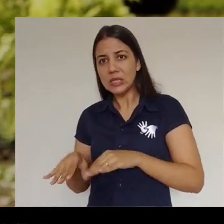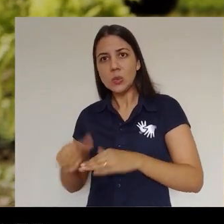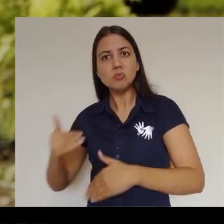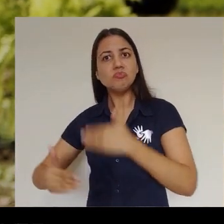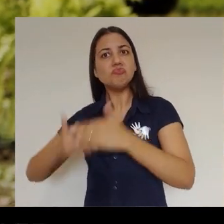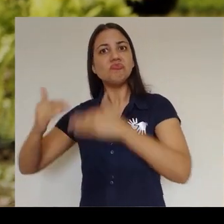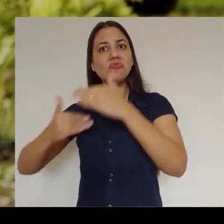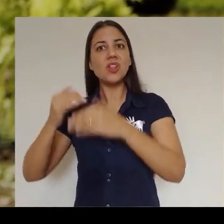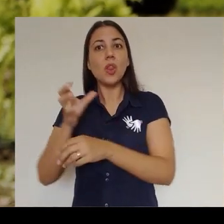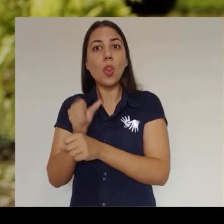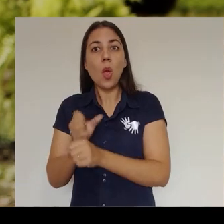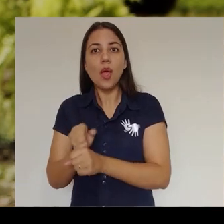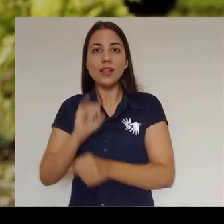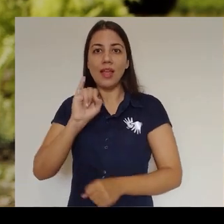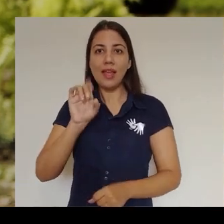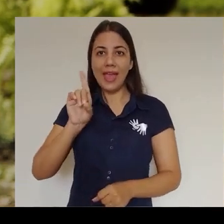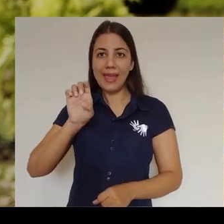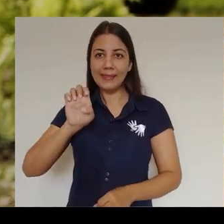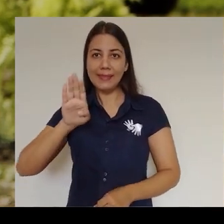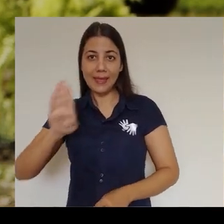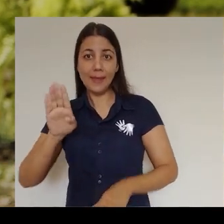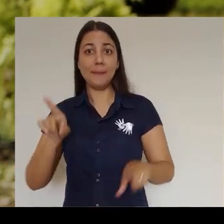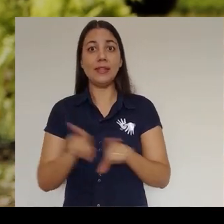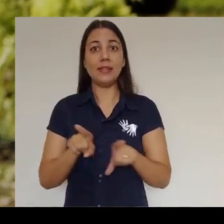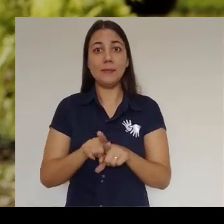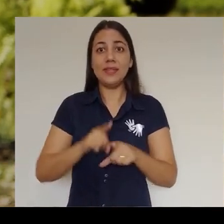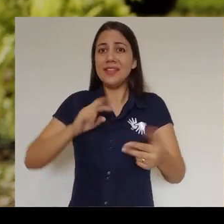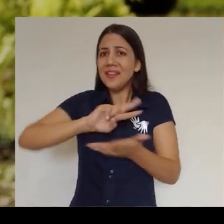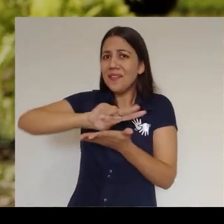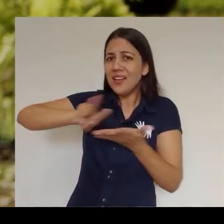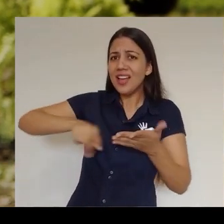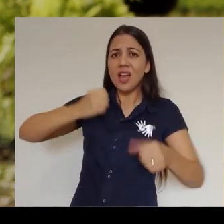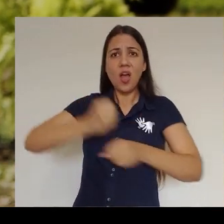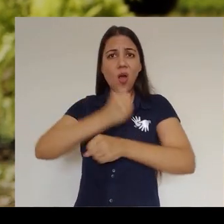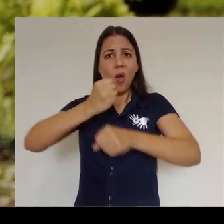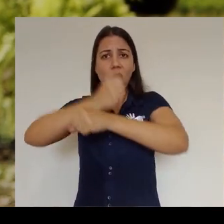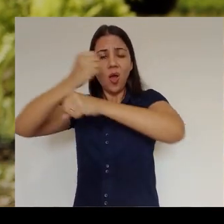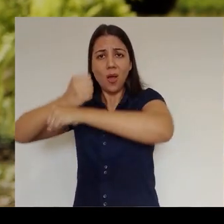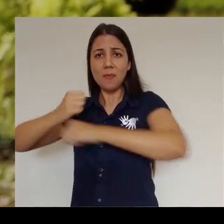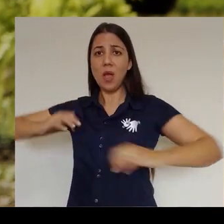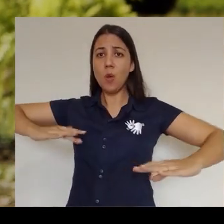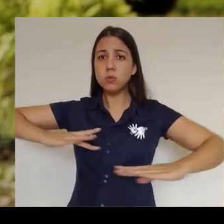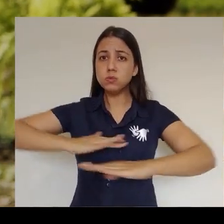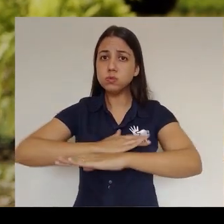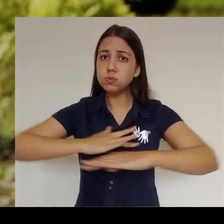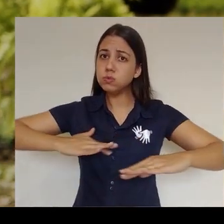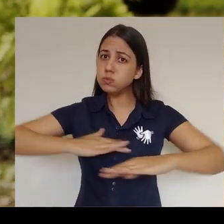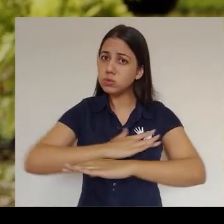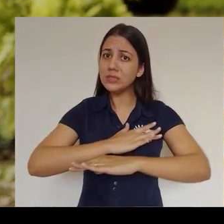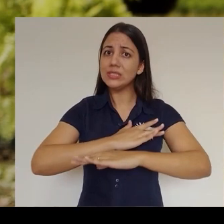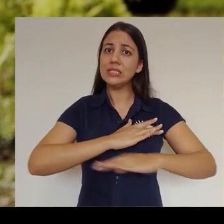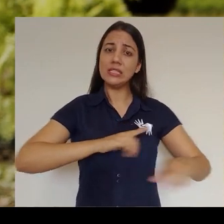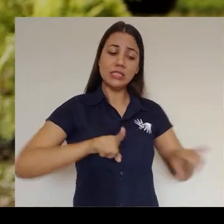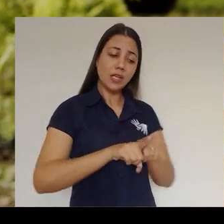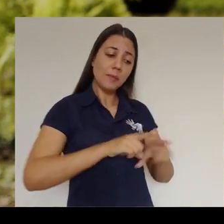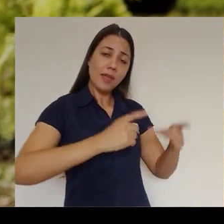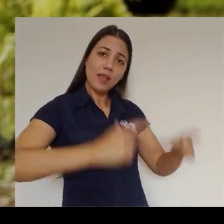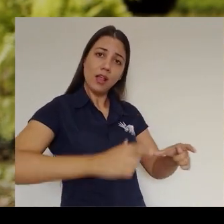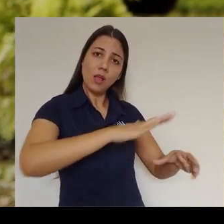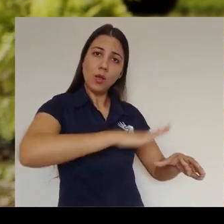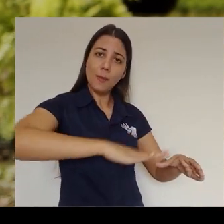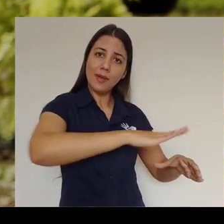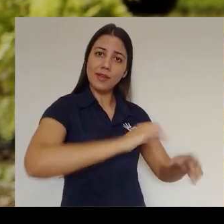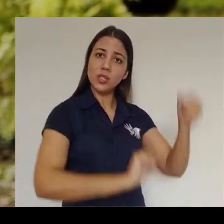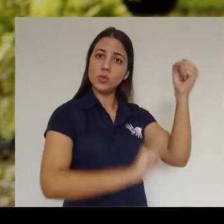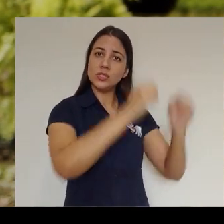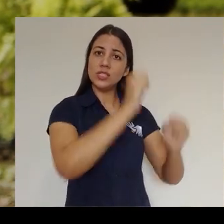altas no IDEB Para concluirmos as obras importantes no trânsito e consolidarmos o parque industrial e o parque